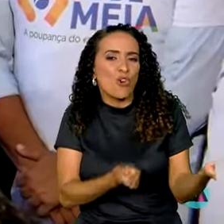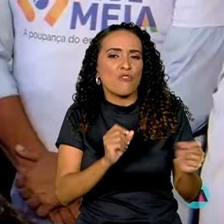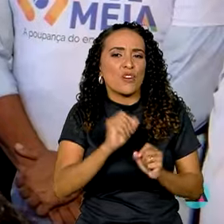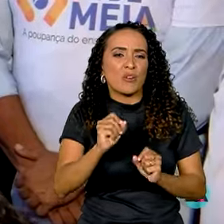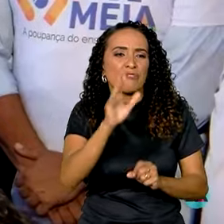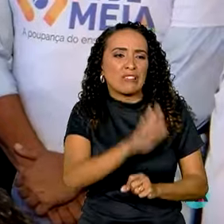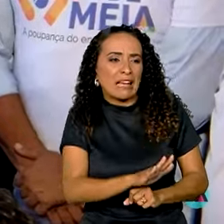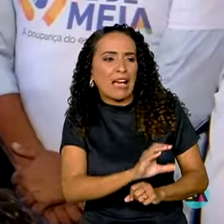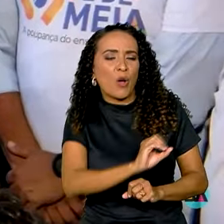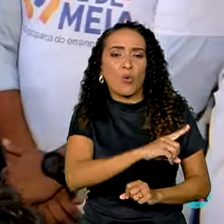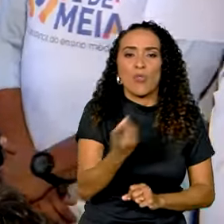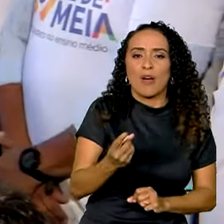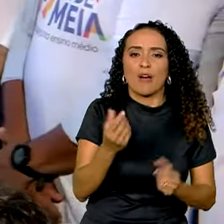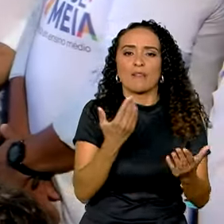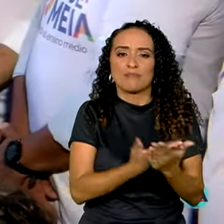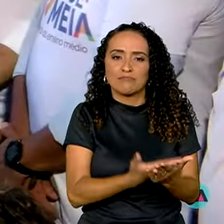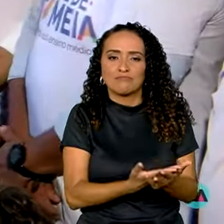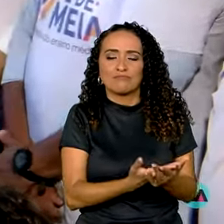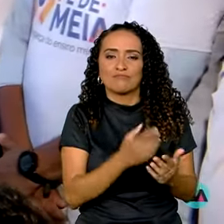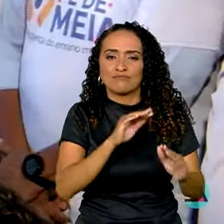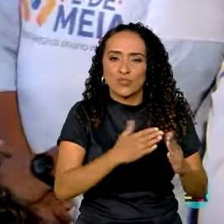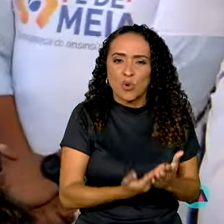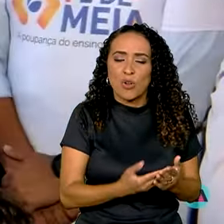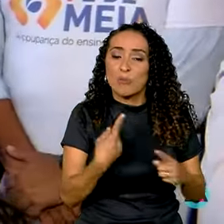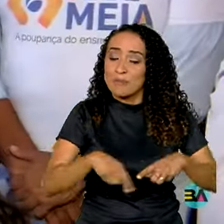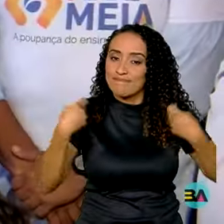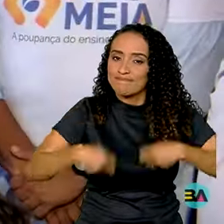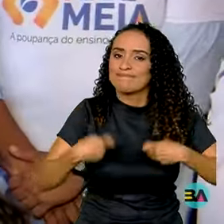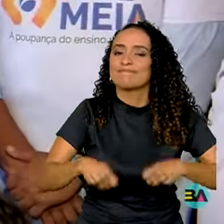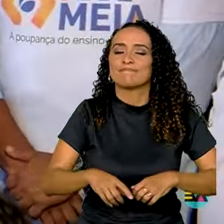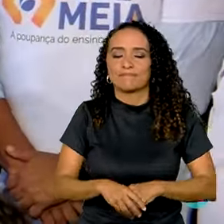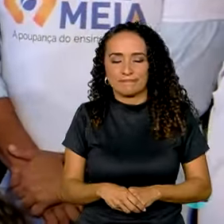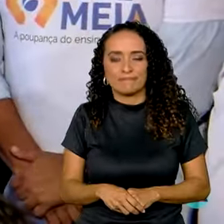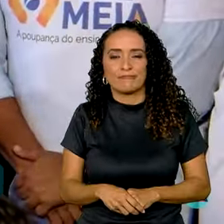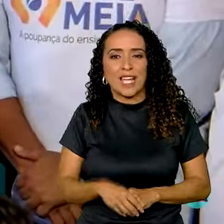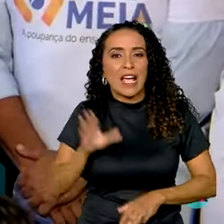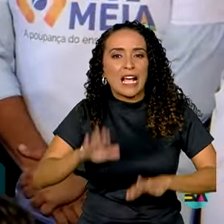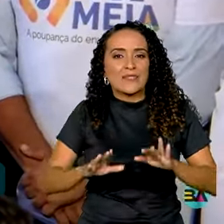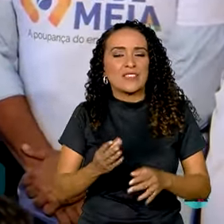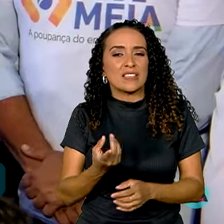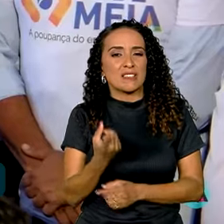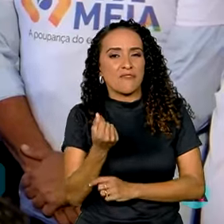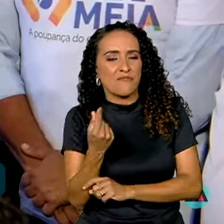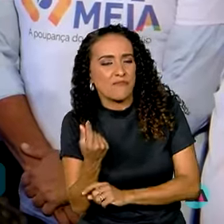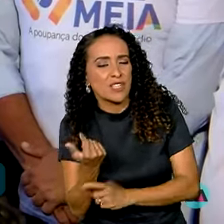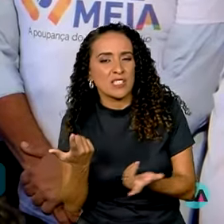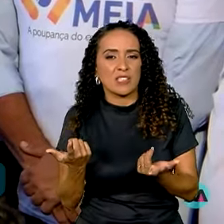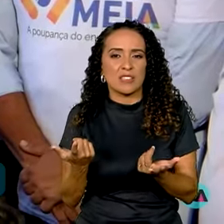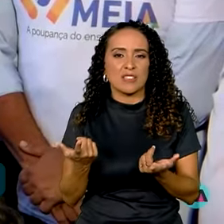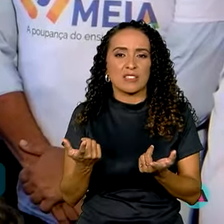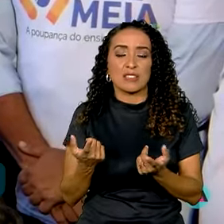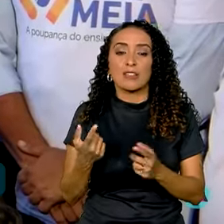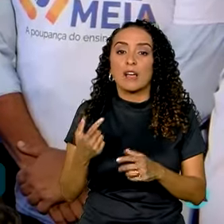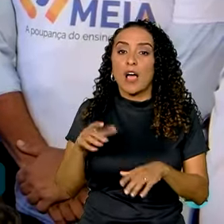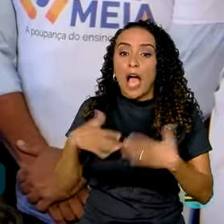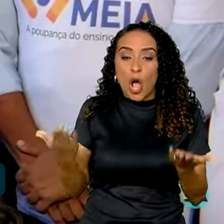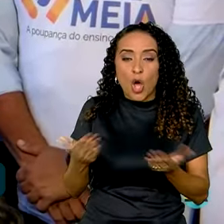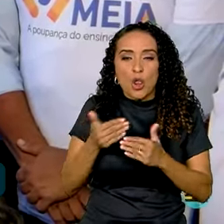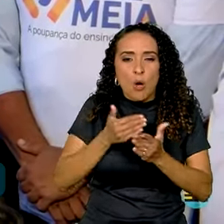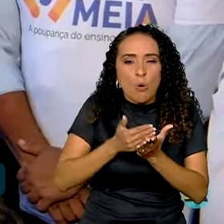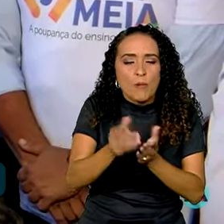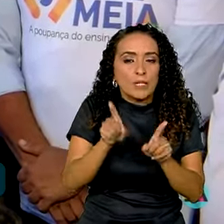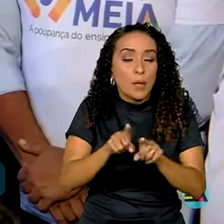ou não na escola. Às vezes é por necessidade, às vezes financeira. Nós, inclusive, vamos começar agora uma